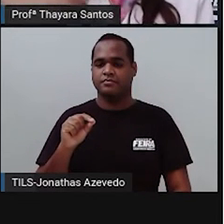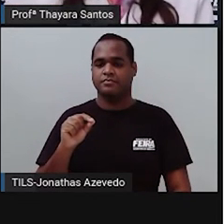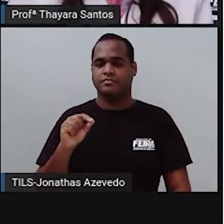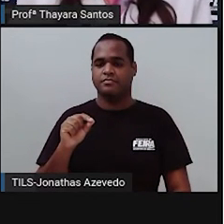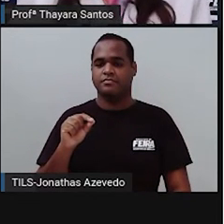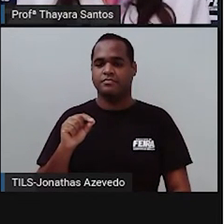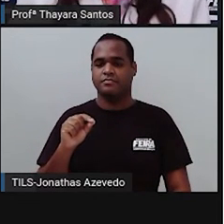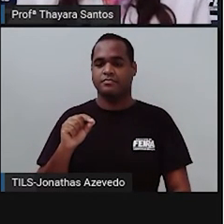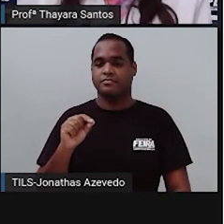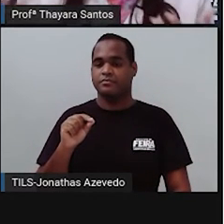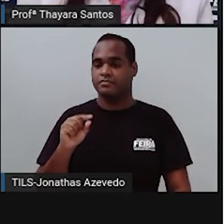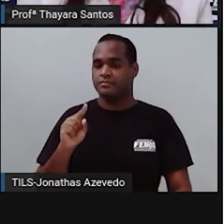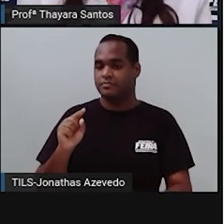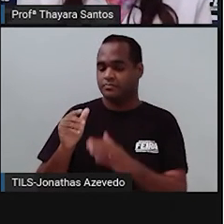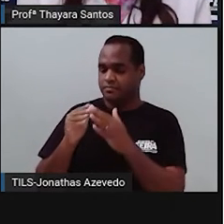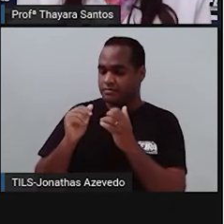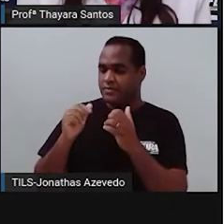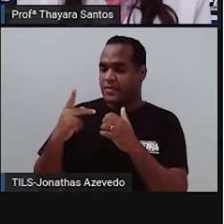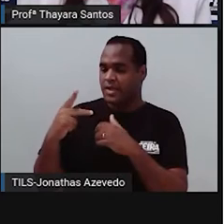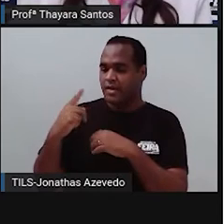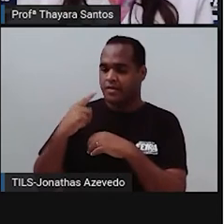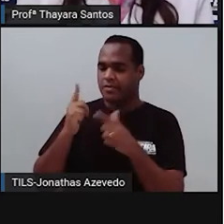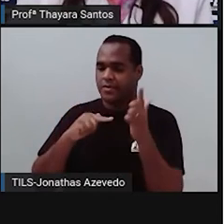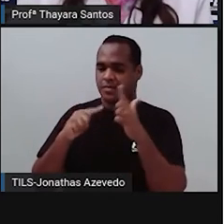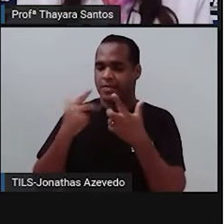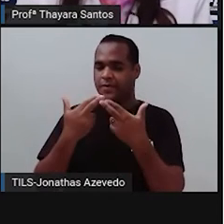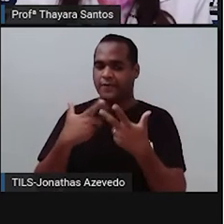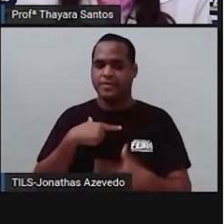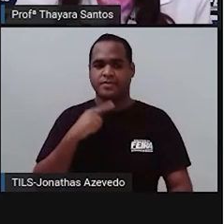vai pedir para o músculo realizar alguma coisa.